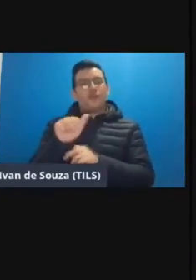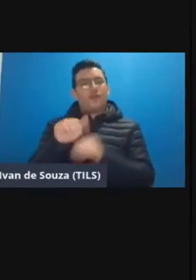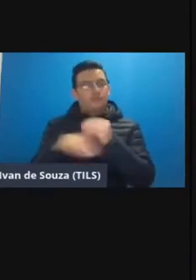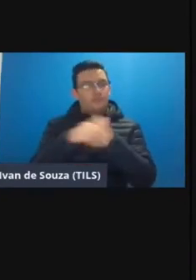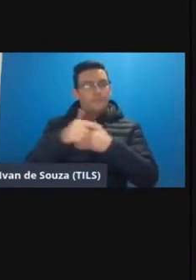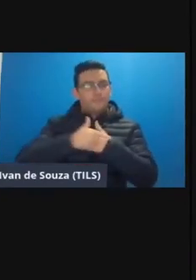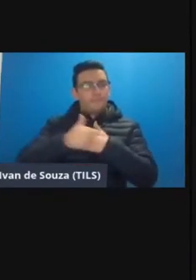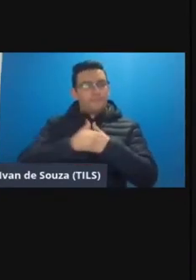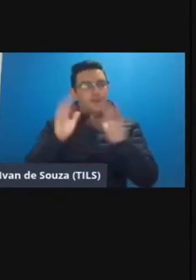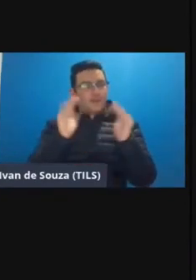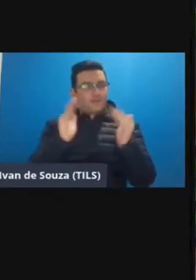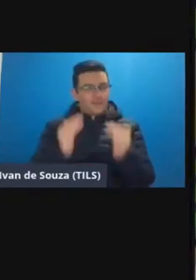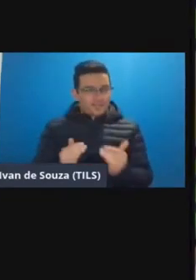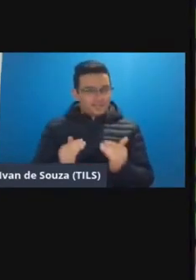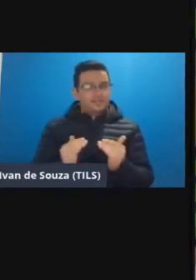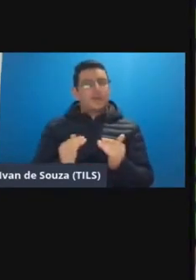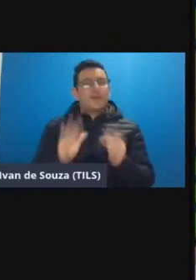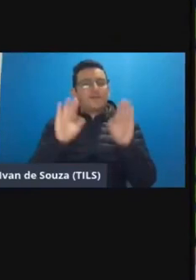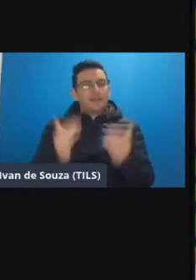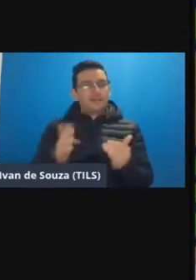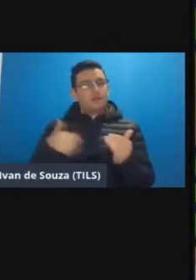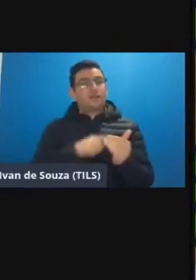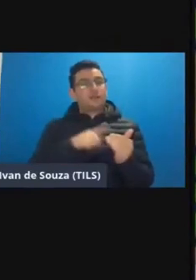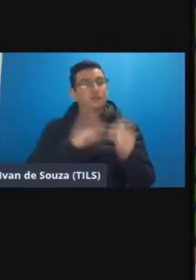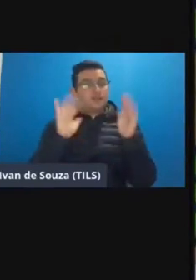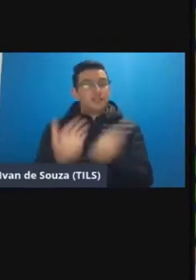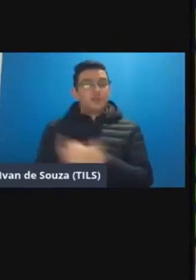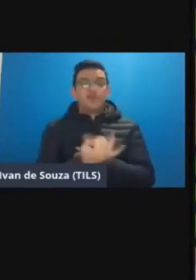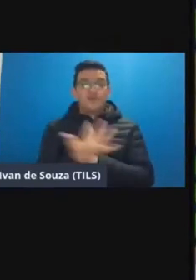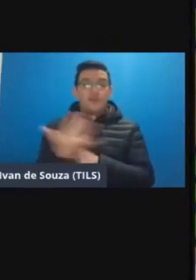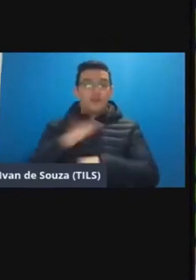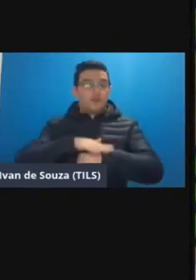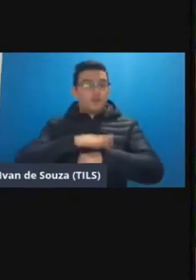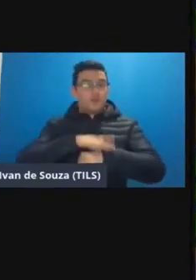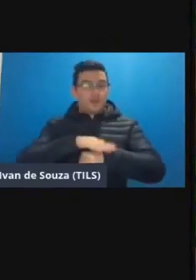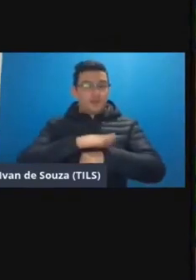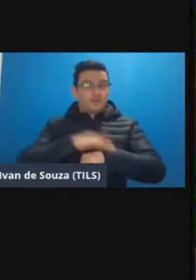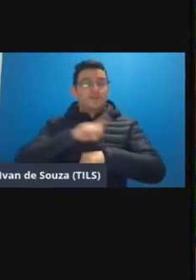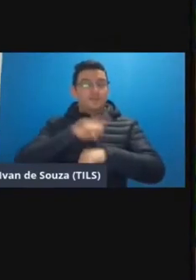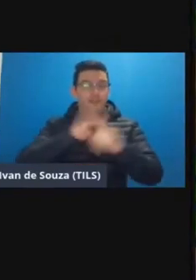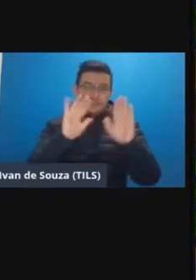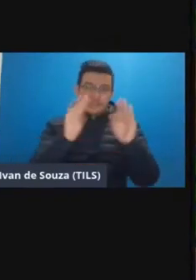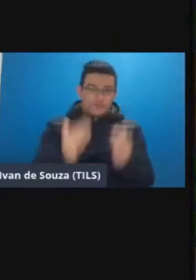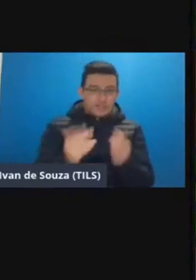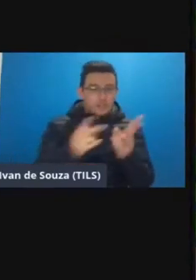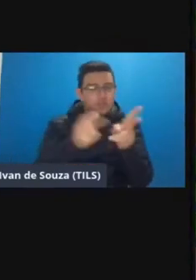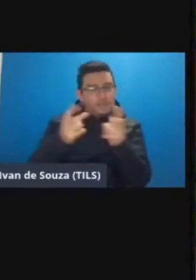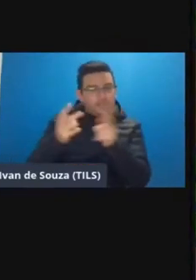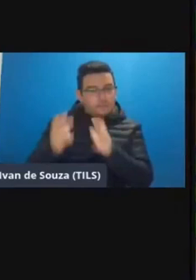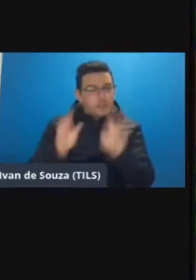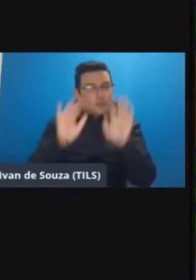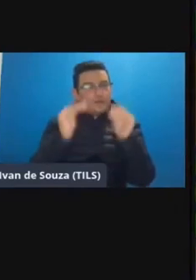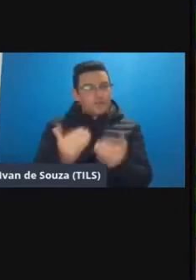papel da avaliação né e aí a avaliação a gente tem uma avaliação de vários em vários momentos né a gente tem essa avaliação diagnóstica que